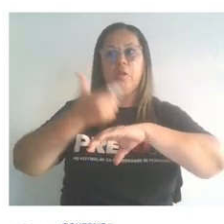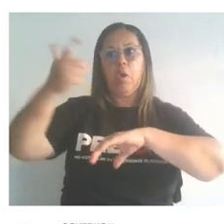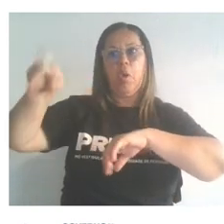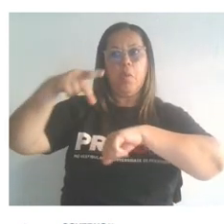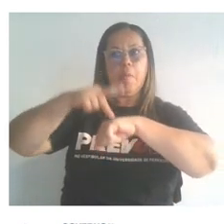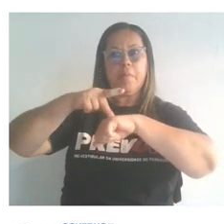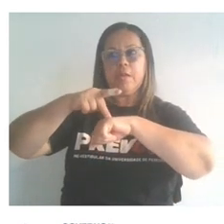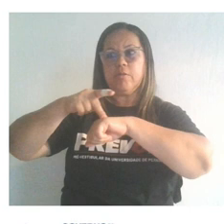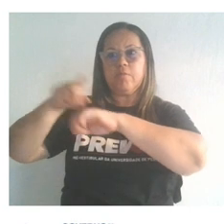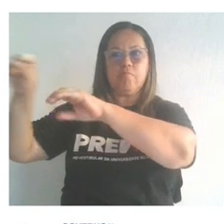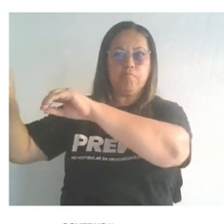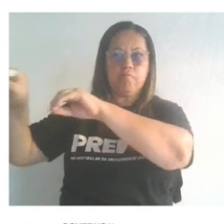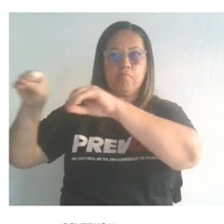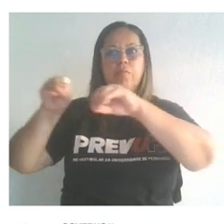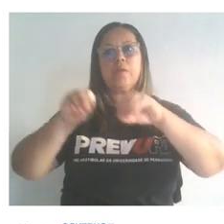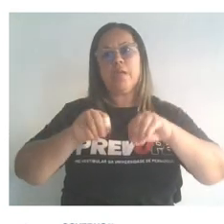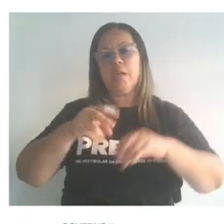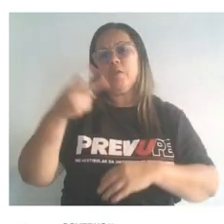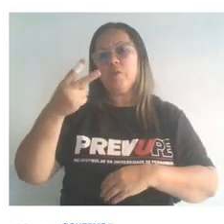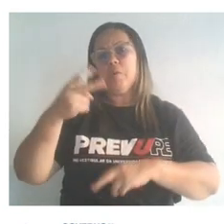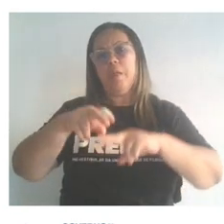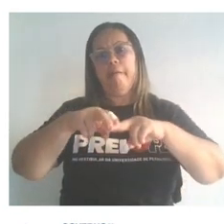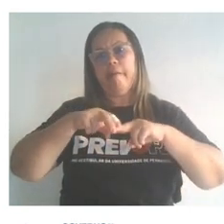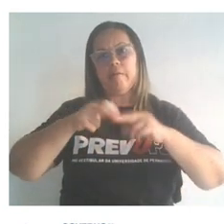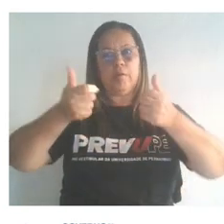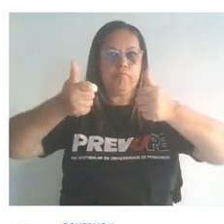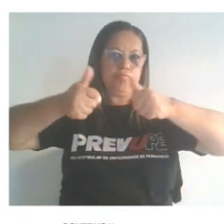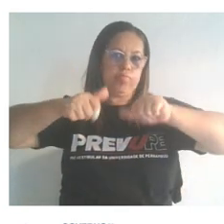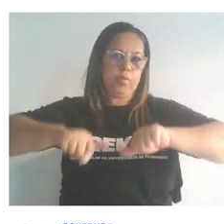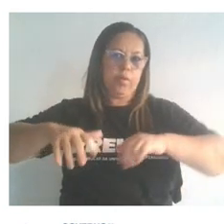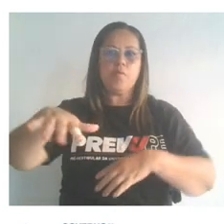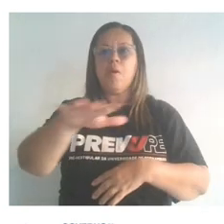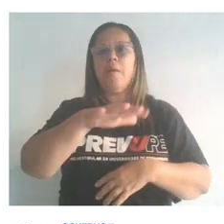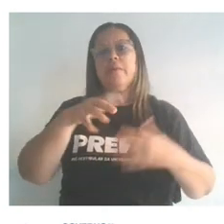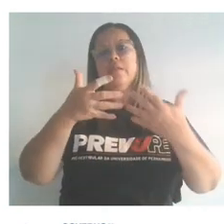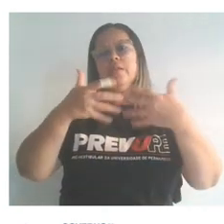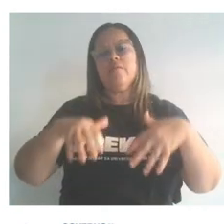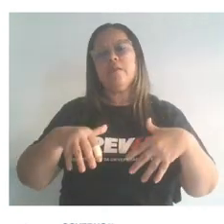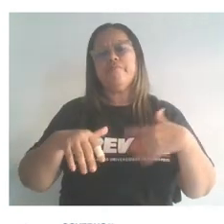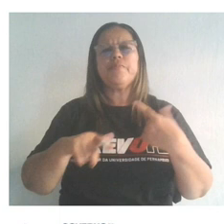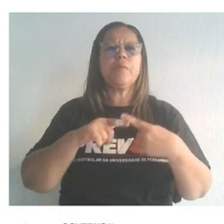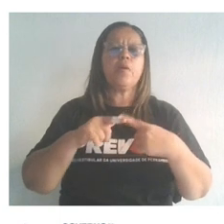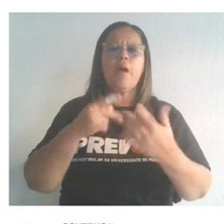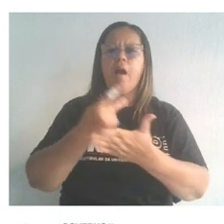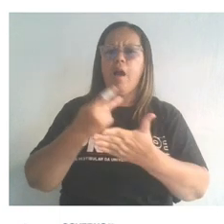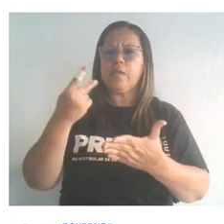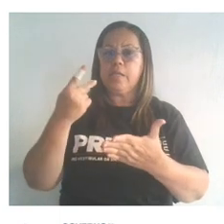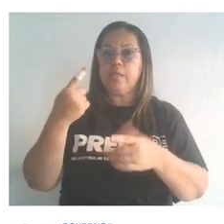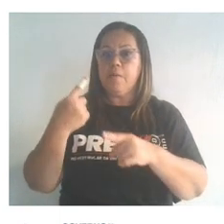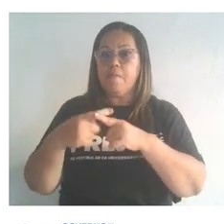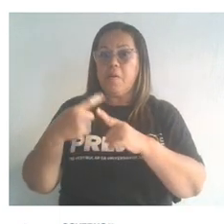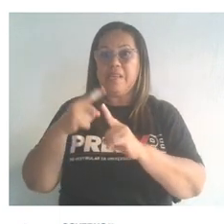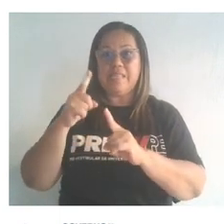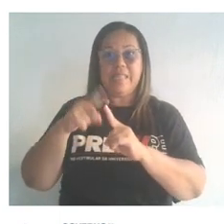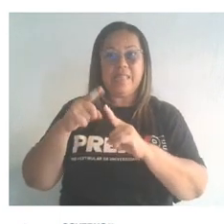espécies numa área, seria a segunda maior causa de degradação em um ambiente natural. E por que que isso acontece, pessoal? Porque essas